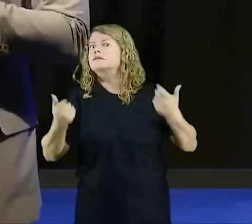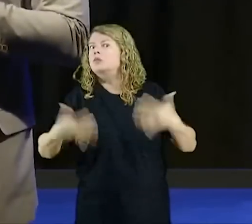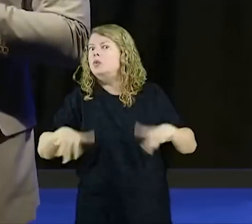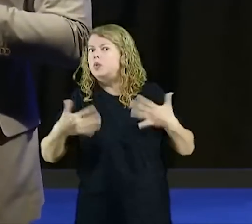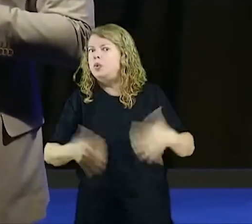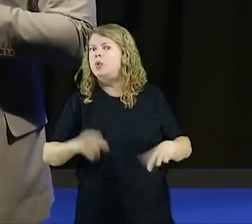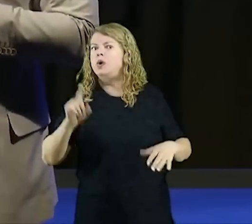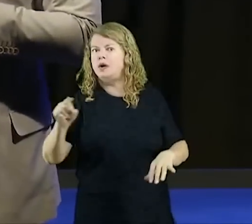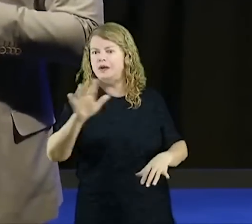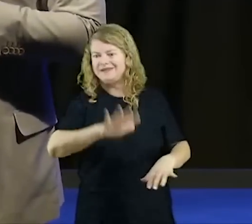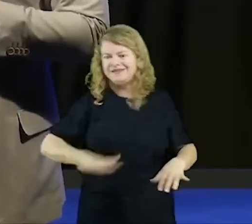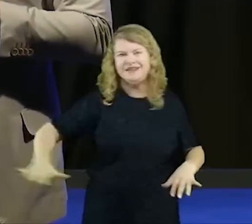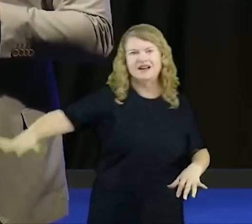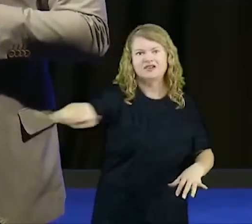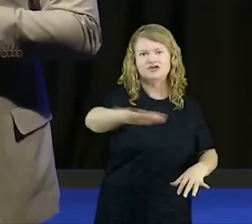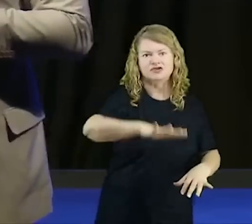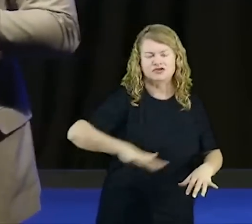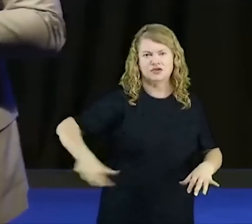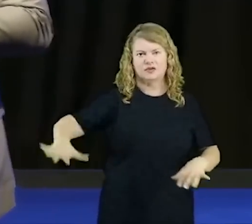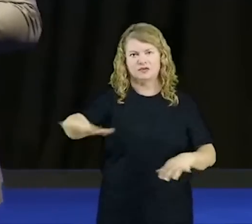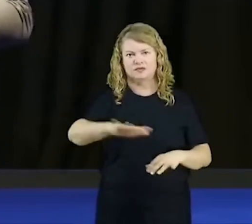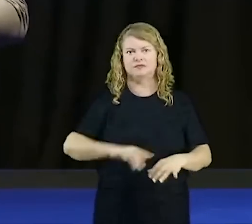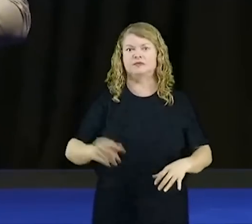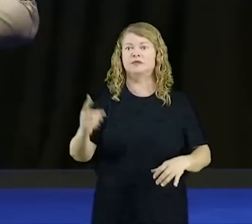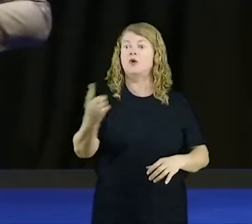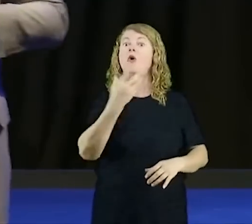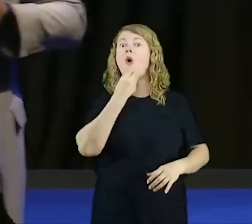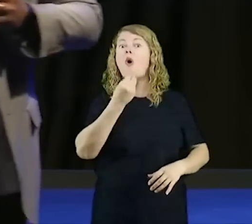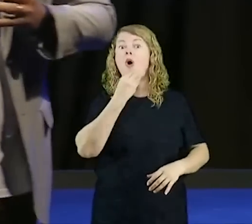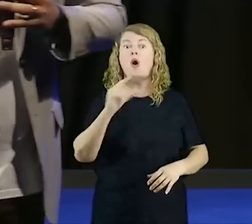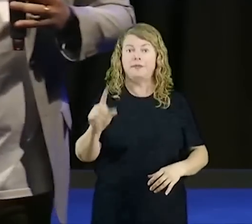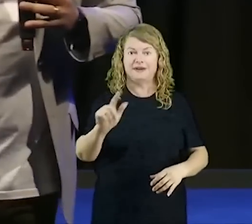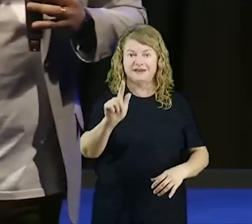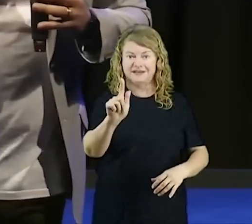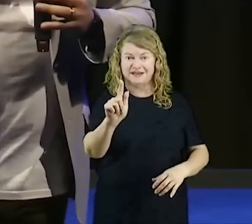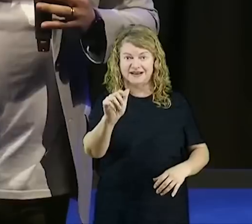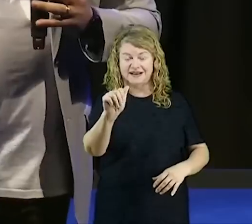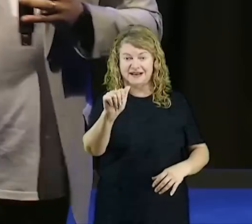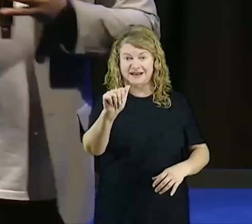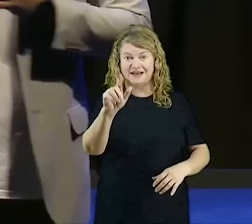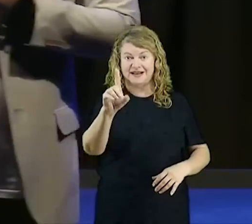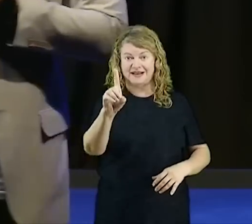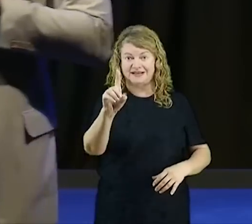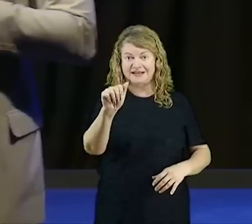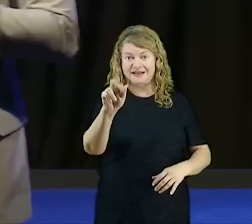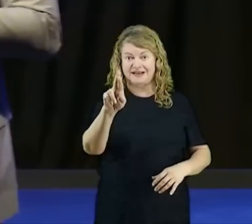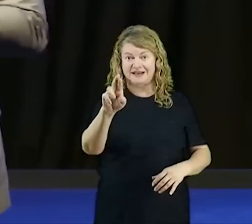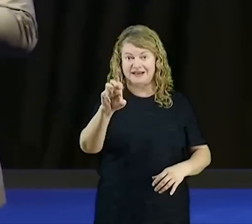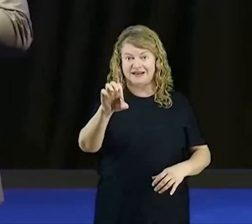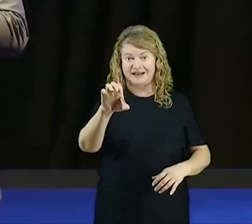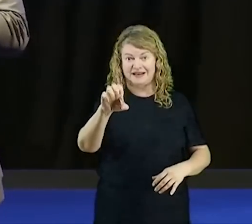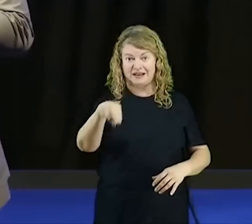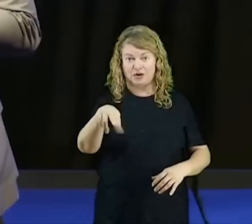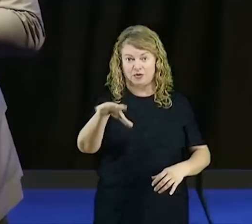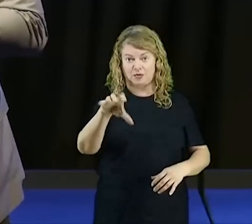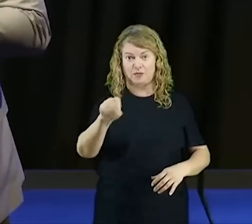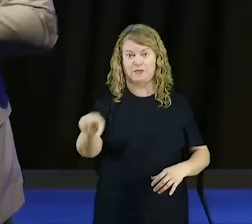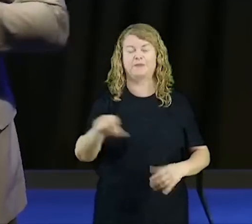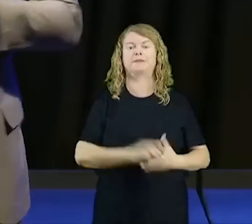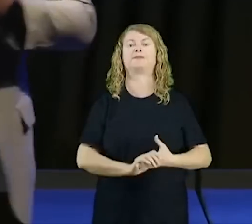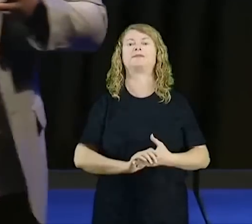Quando aquele endemoniado gadareno, é liberto, que os demônios entram nos porcos, e depois são lançados no mar,